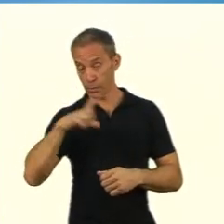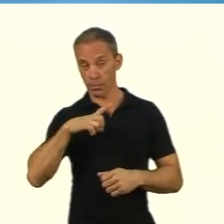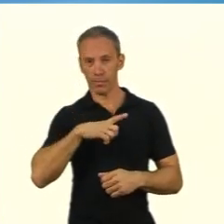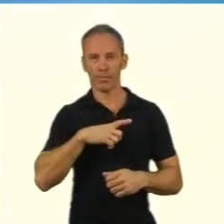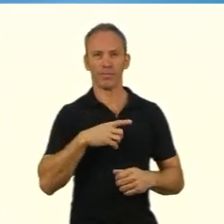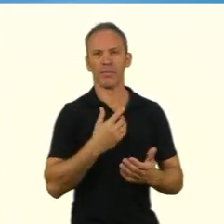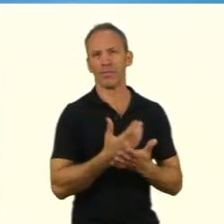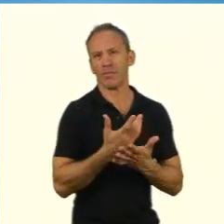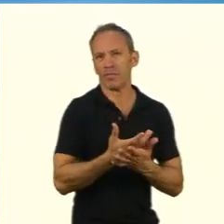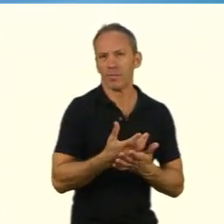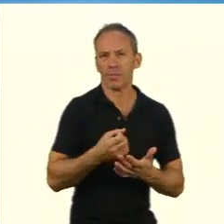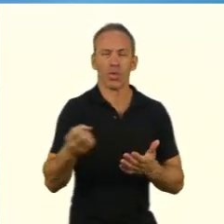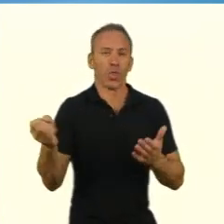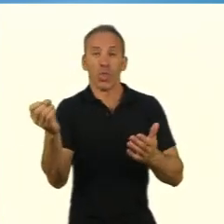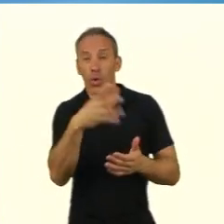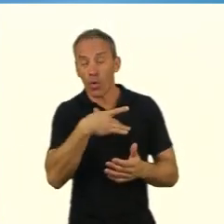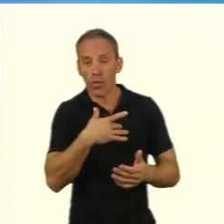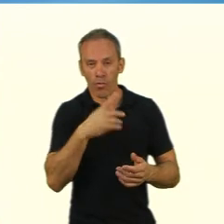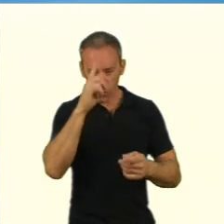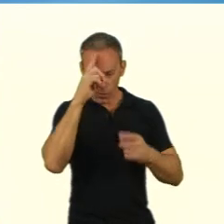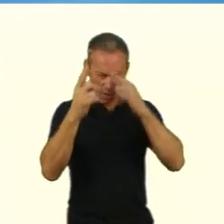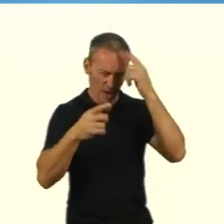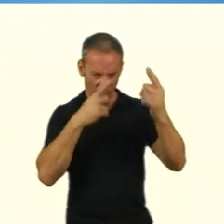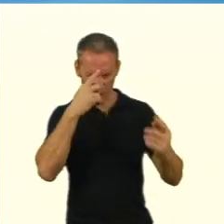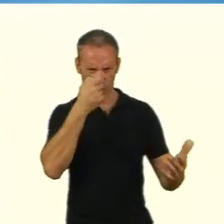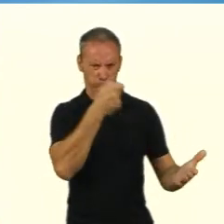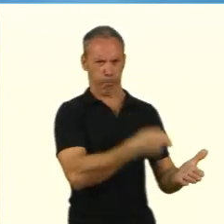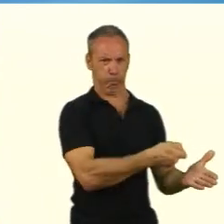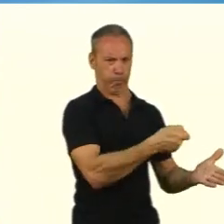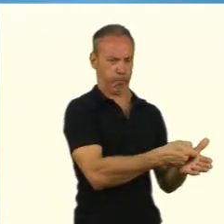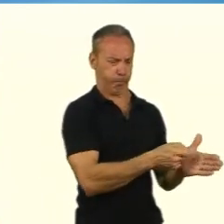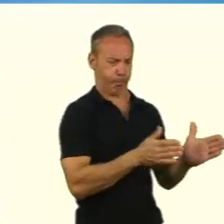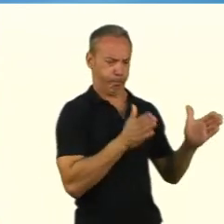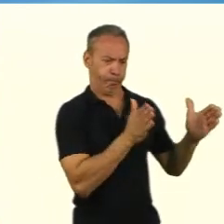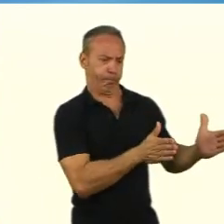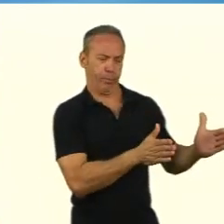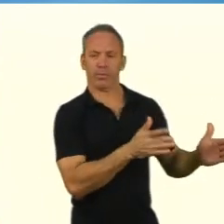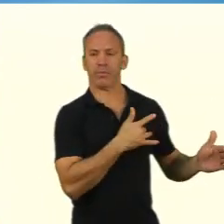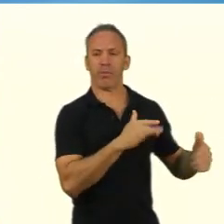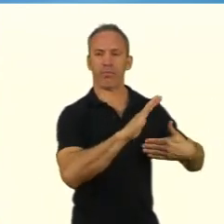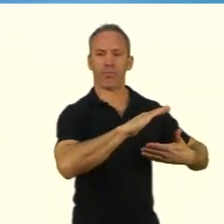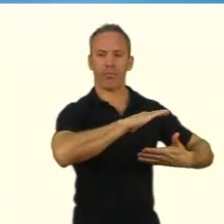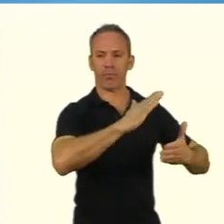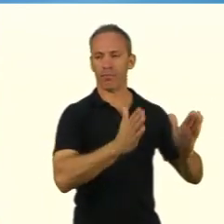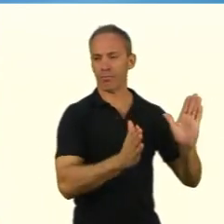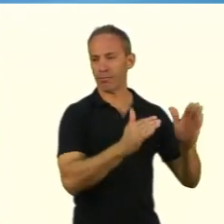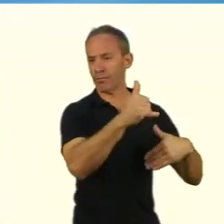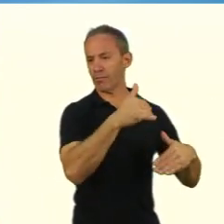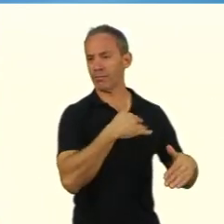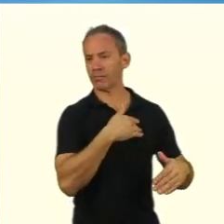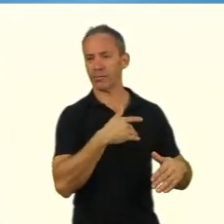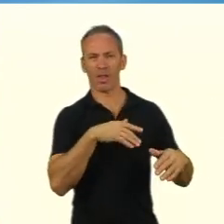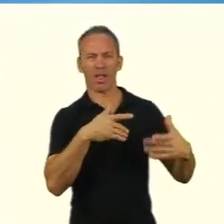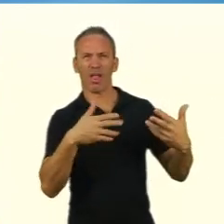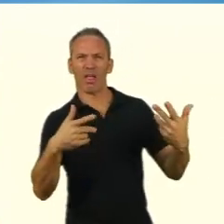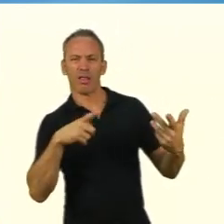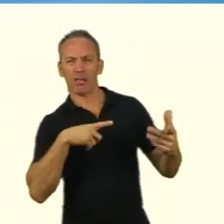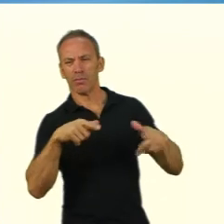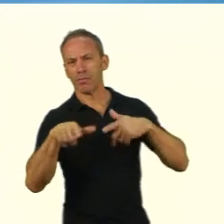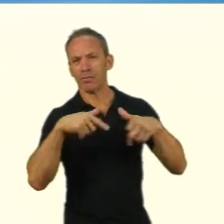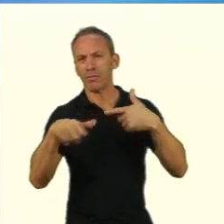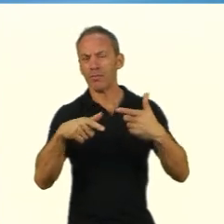alguma coisa que seja útil nesse tempo não tem que cair nesse radicalismo nesse sectarismo